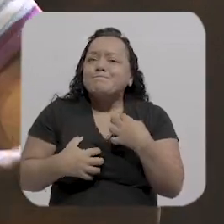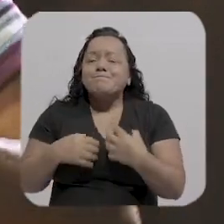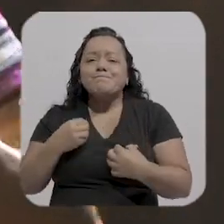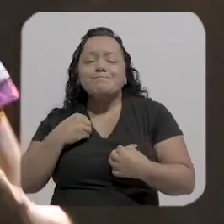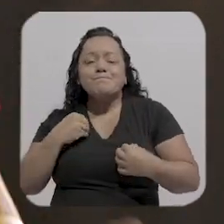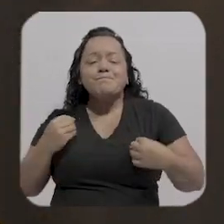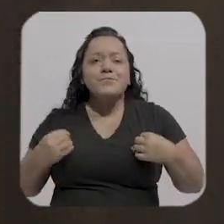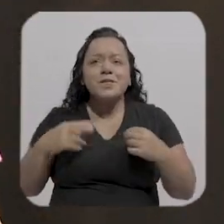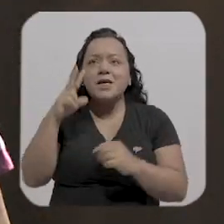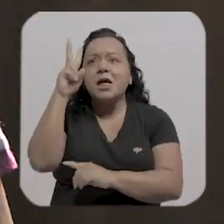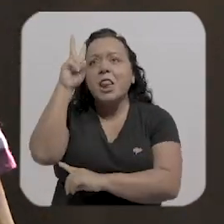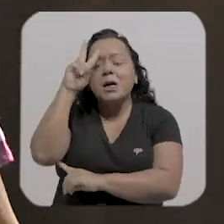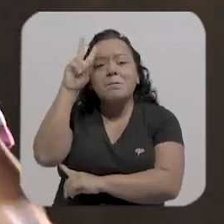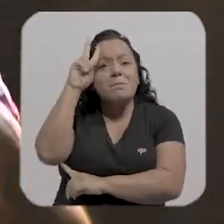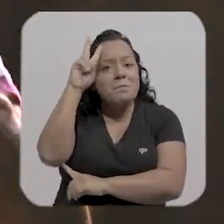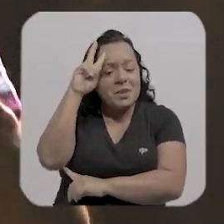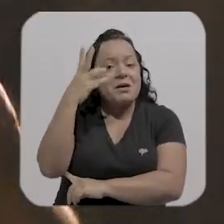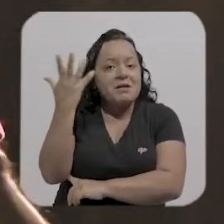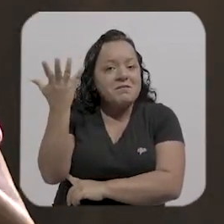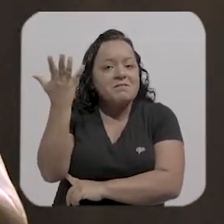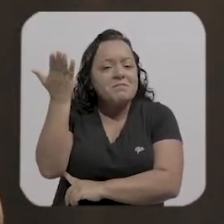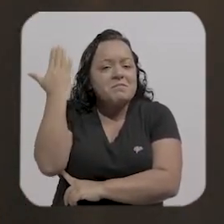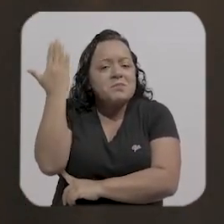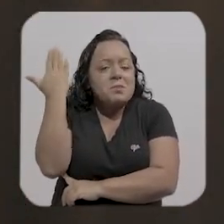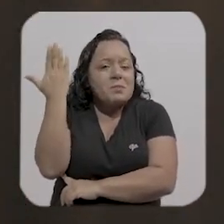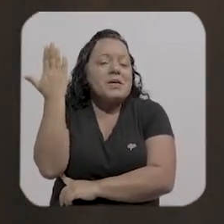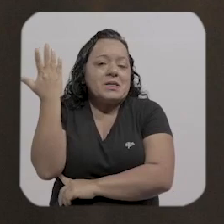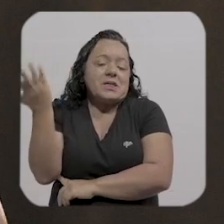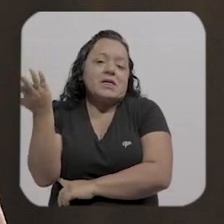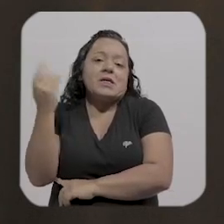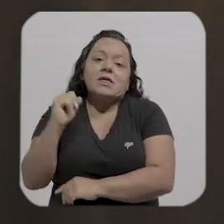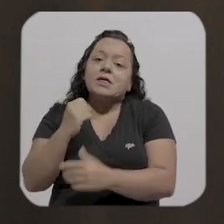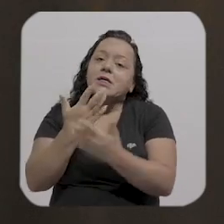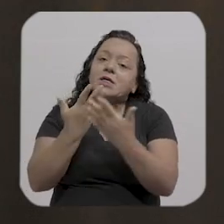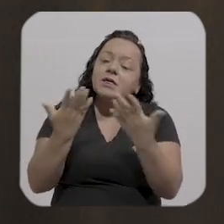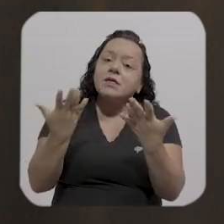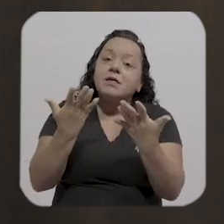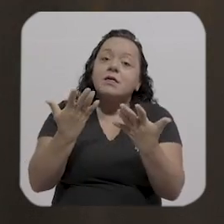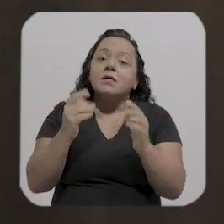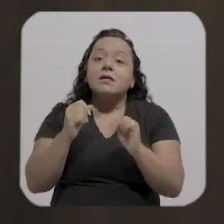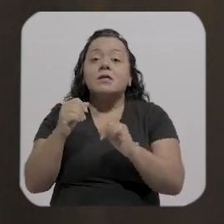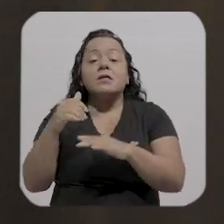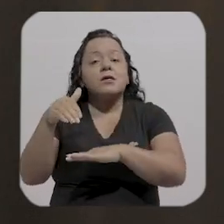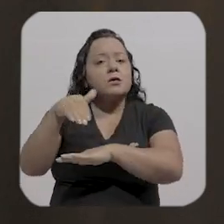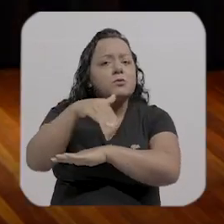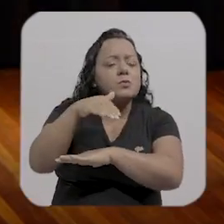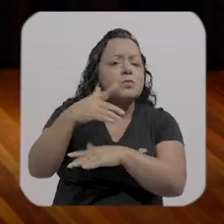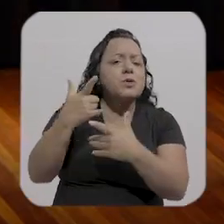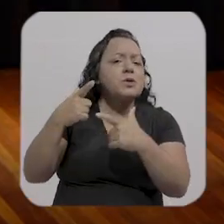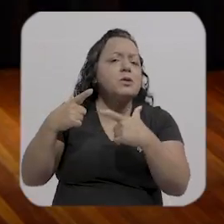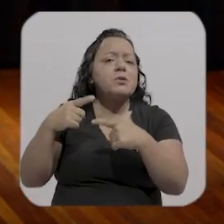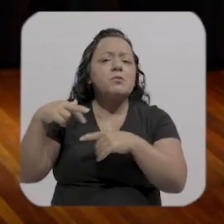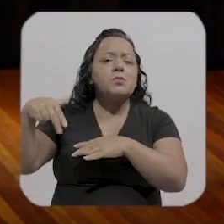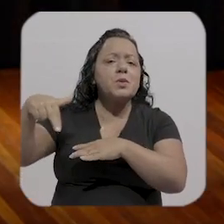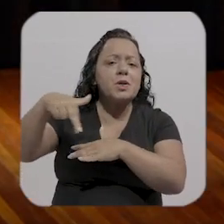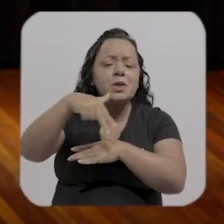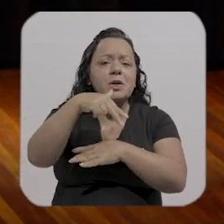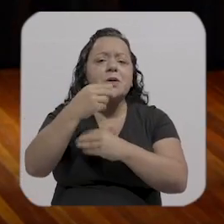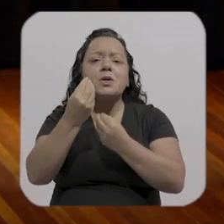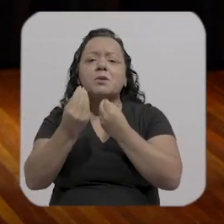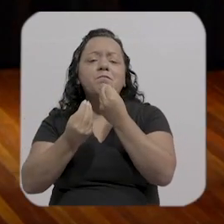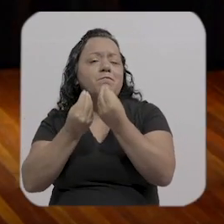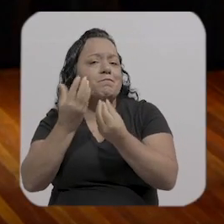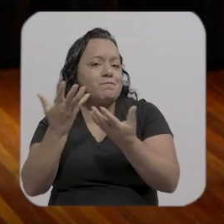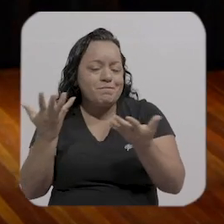dentro que eu me reconhecia naquilo de estar falando das ruas que eu ando enfim e